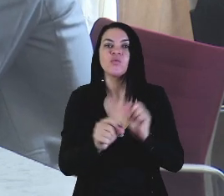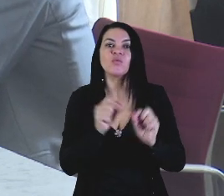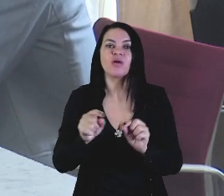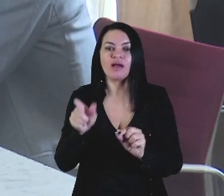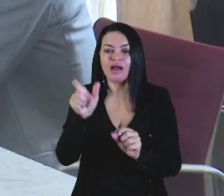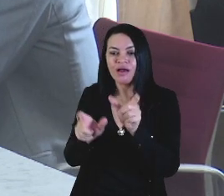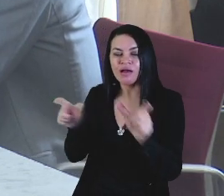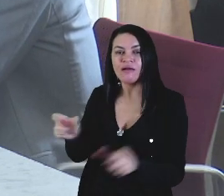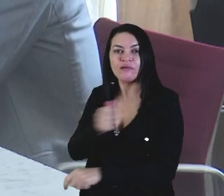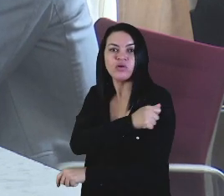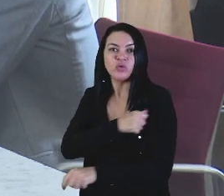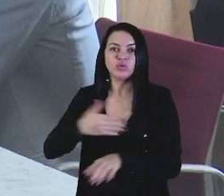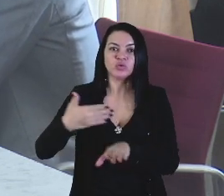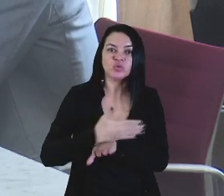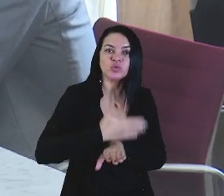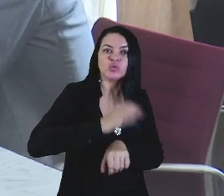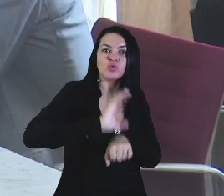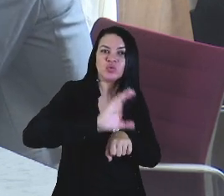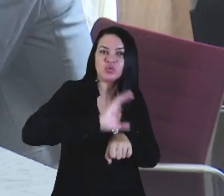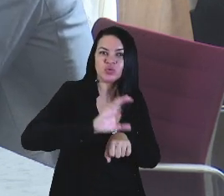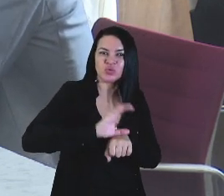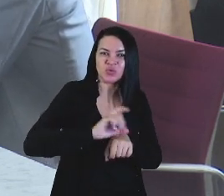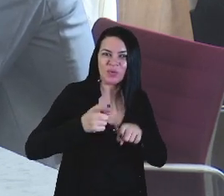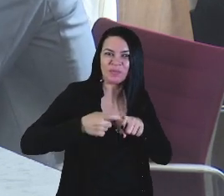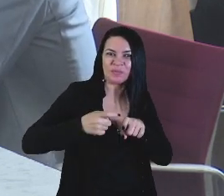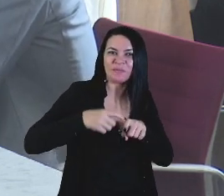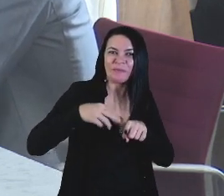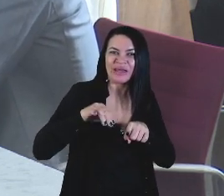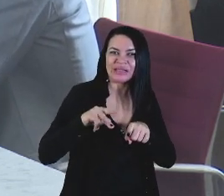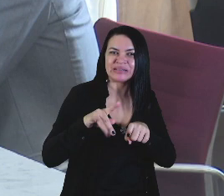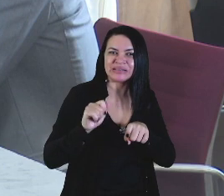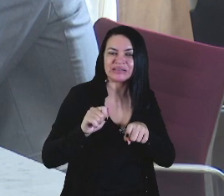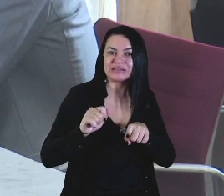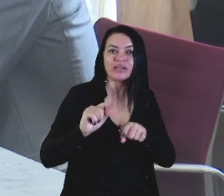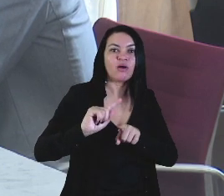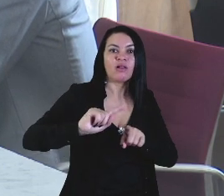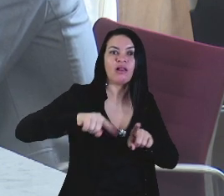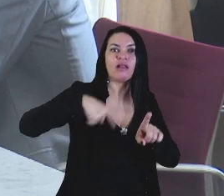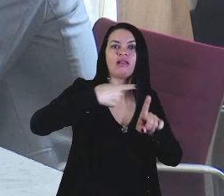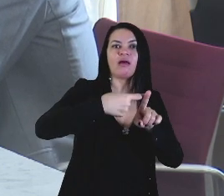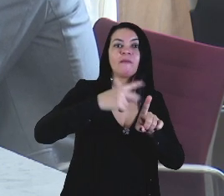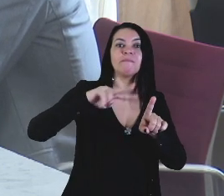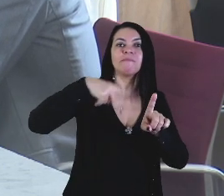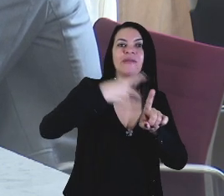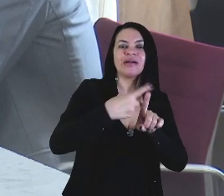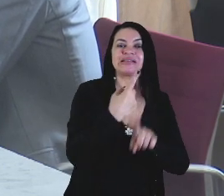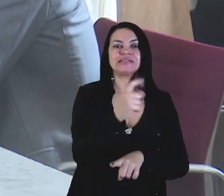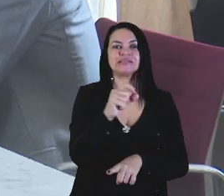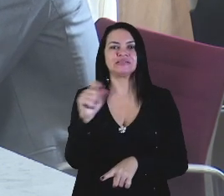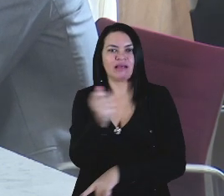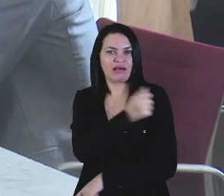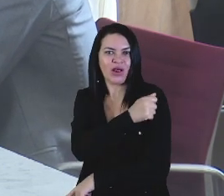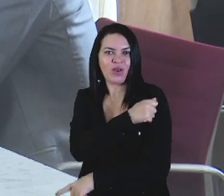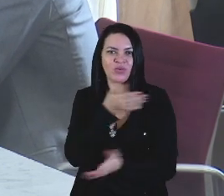entrada de alunos do curso de medicina, para 100 alunos ano de entrada do curso de medicina.